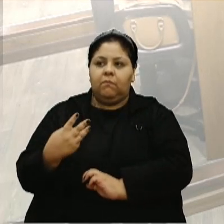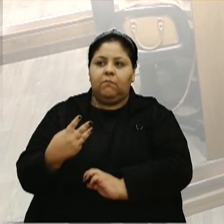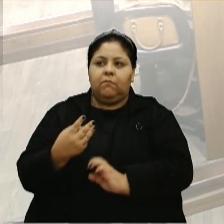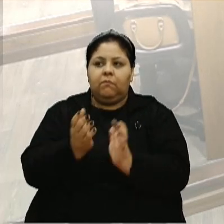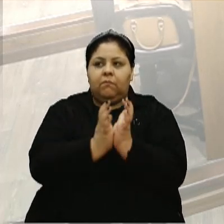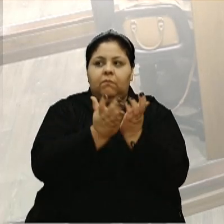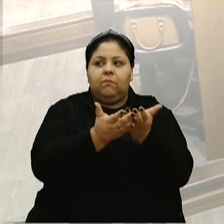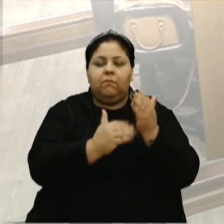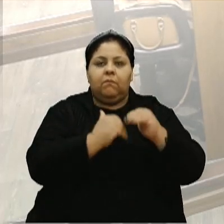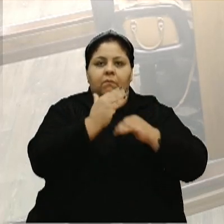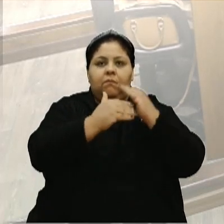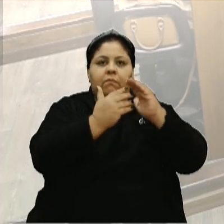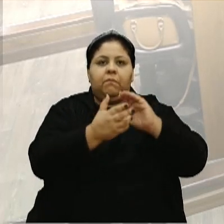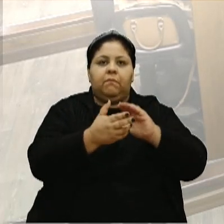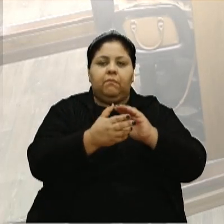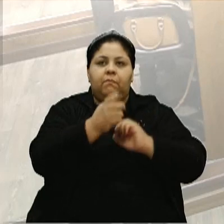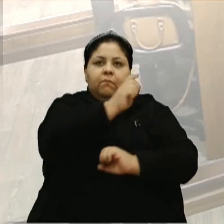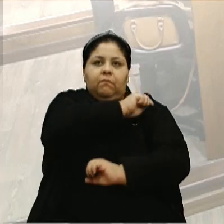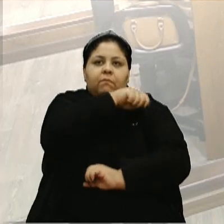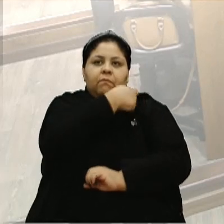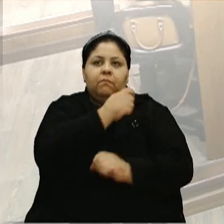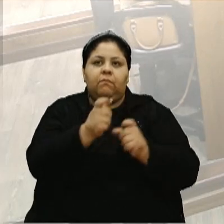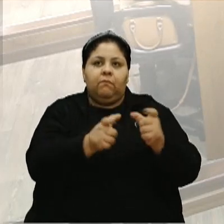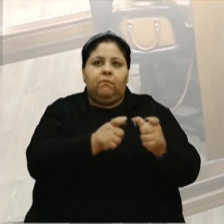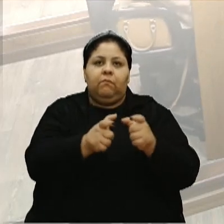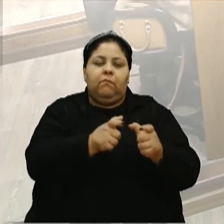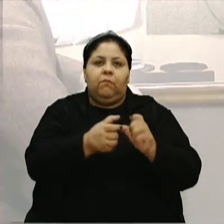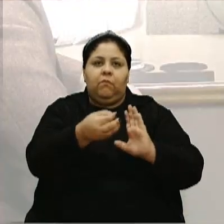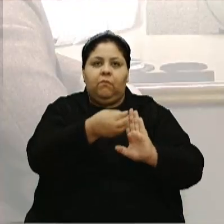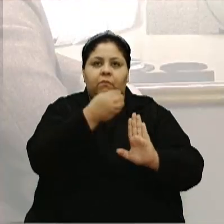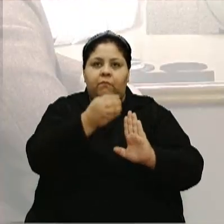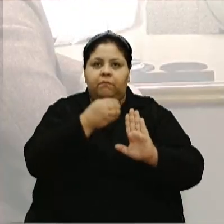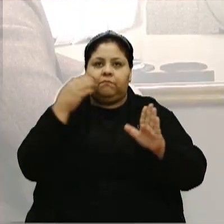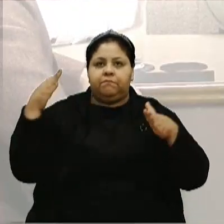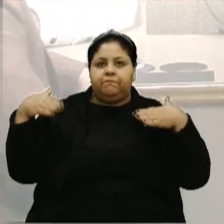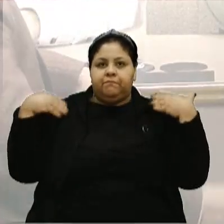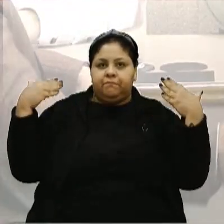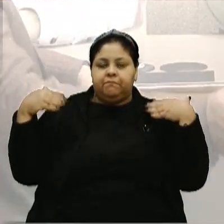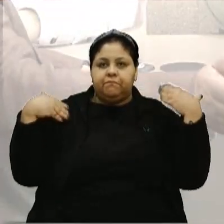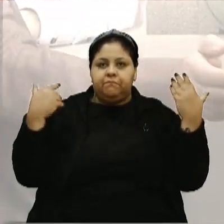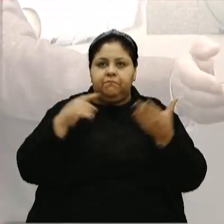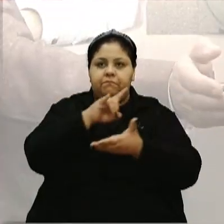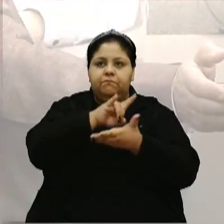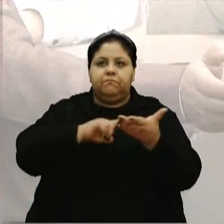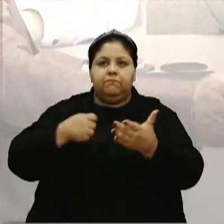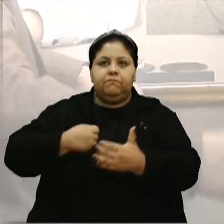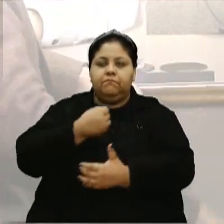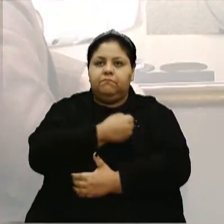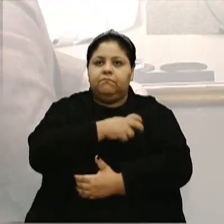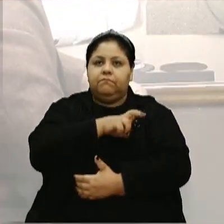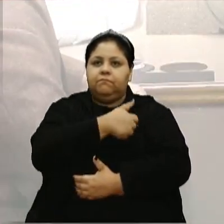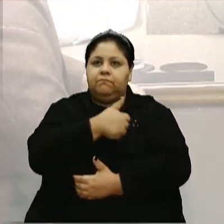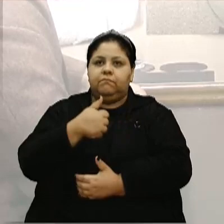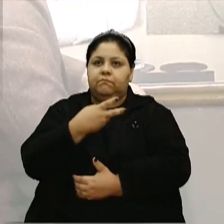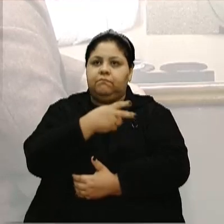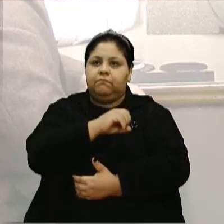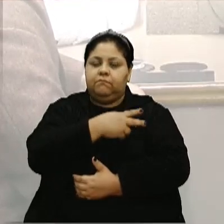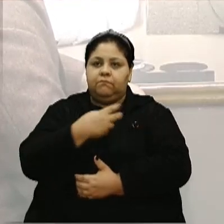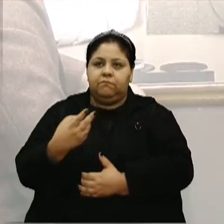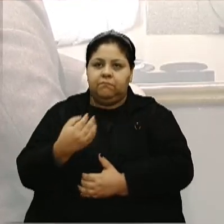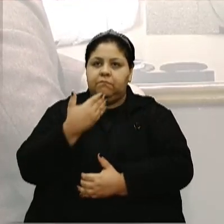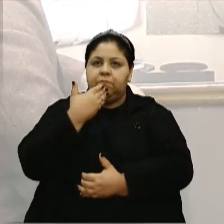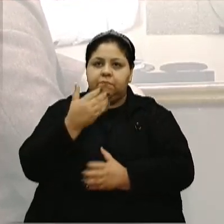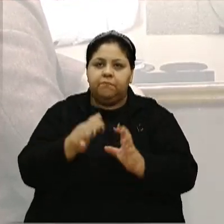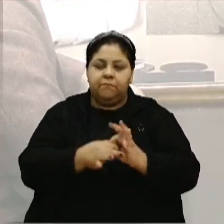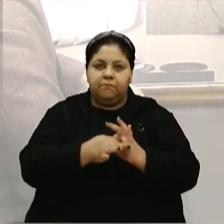Comissão de Desenvolvimento Econômico, Fiscalização, Controle Orçamentário e Turismo. Parecer nº 511, 2024, favorável.